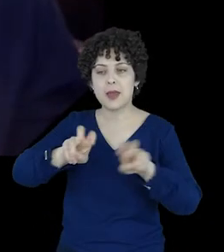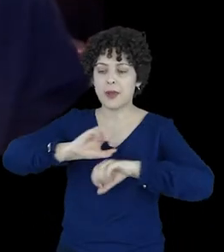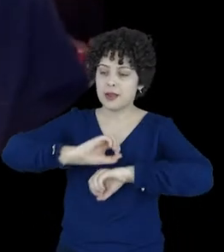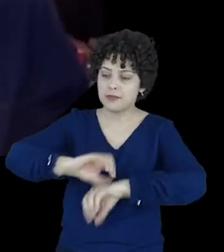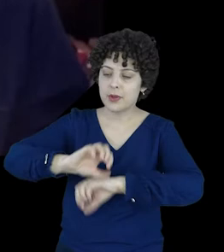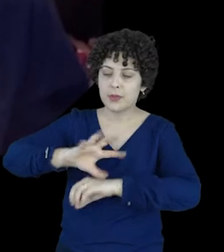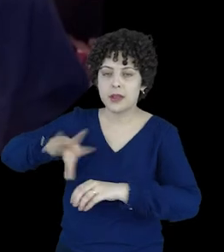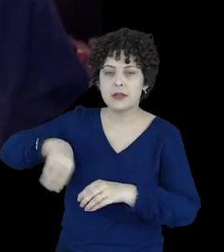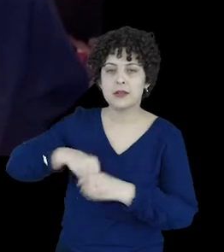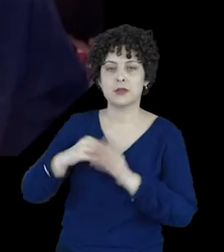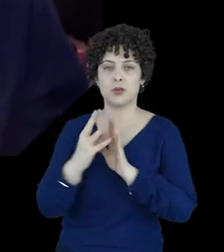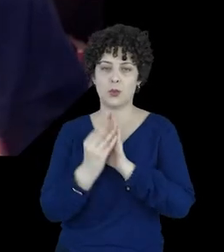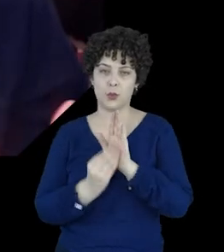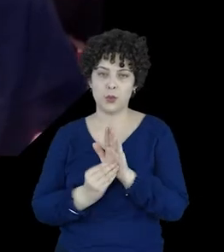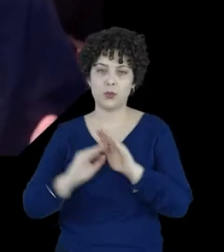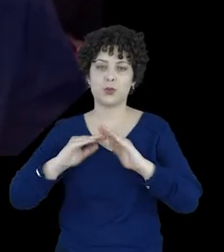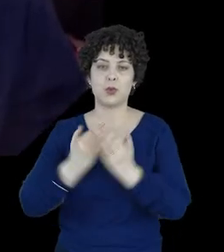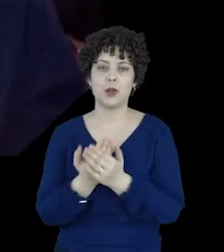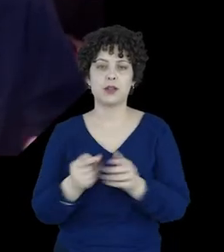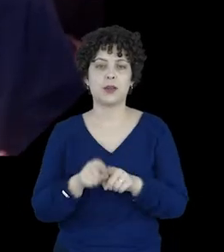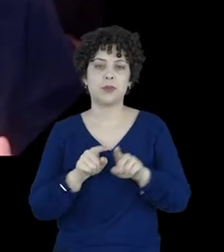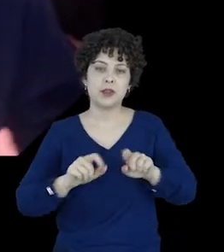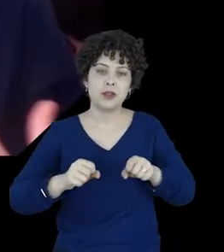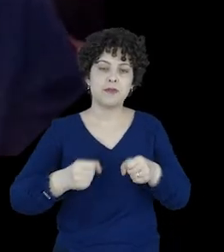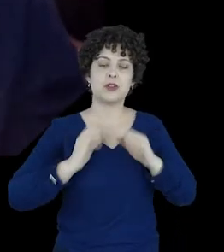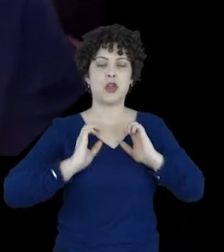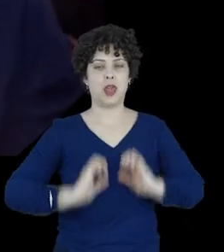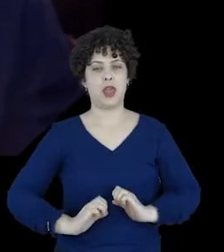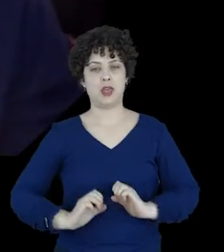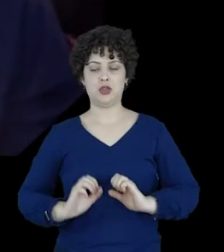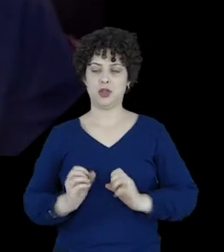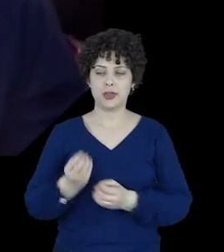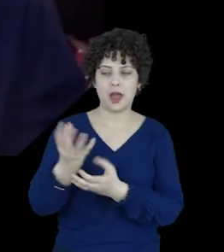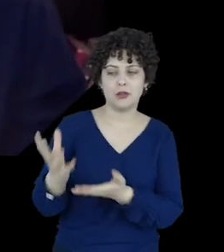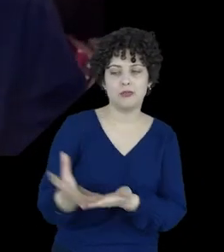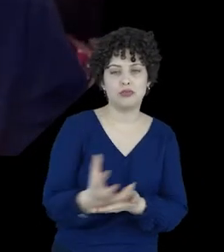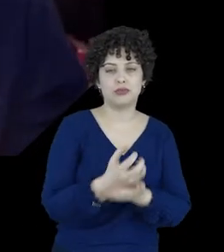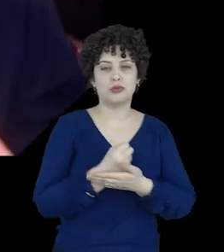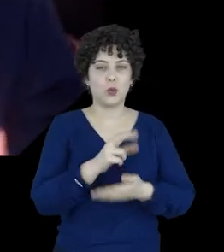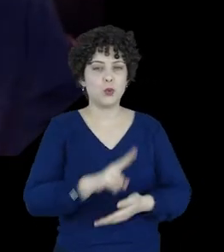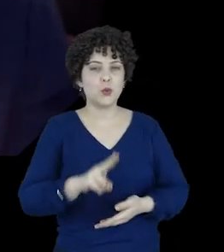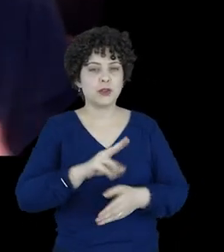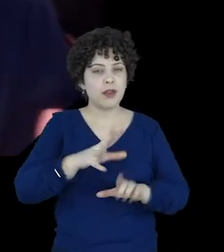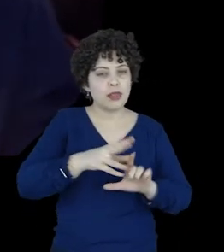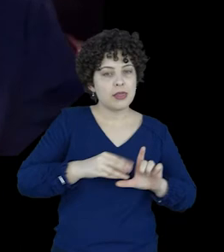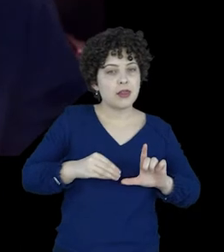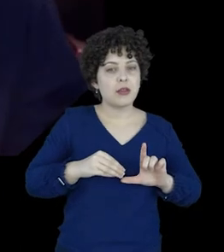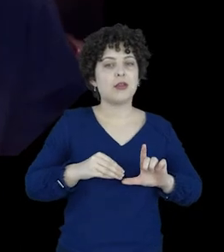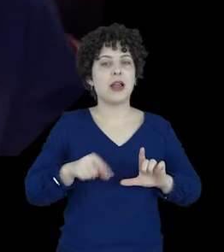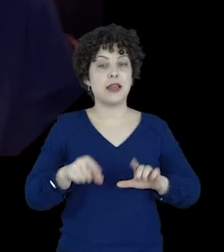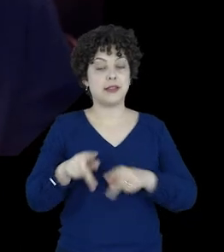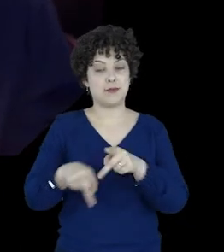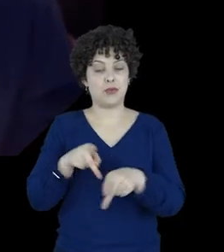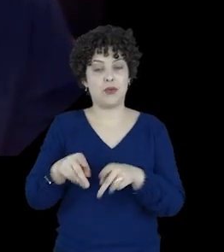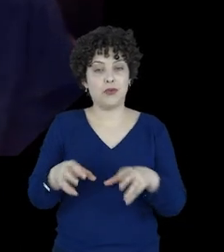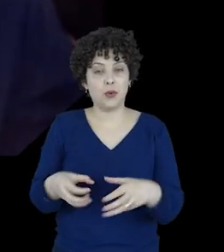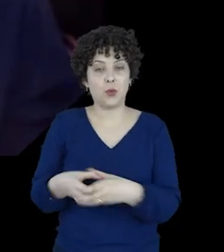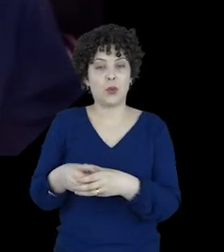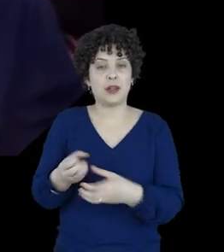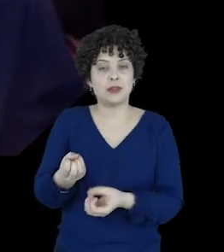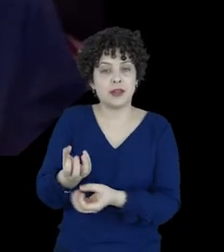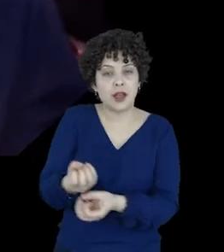desses sistemas, mas também defende a ética do uso de dados, no sentido de que os dados dessa população,